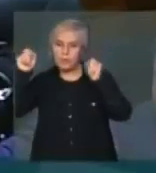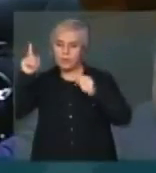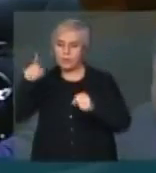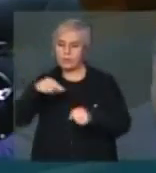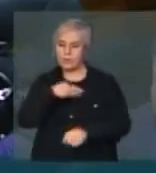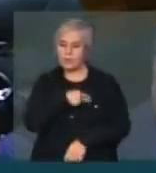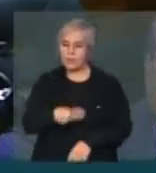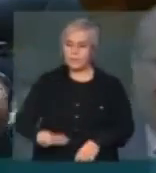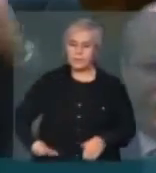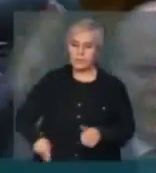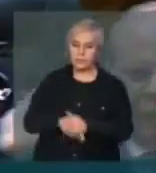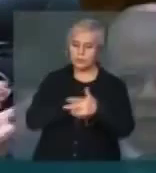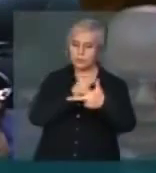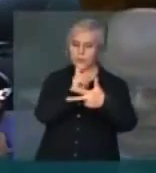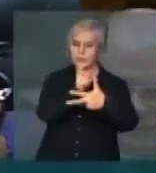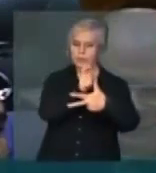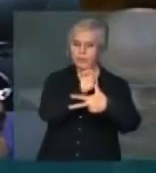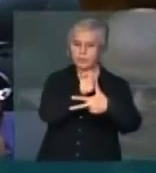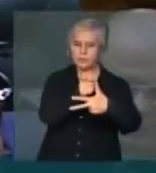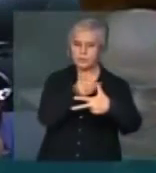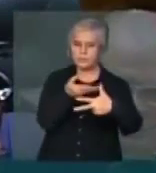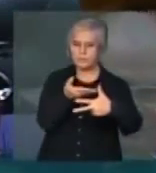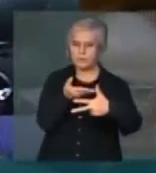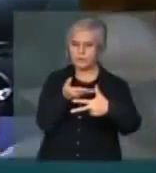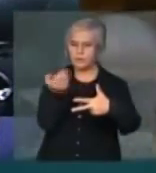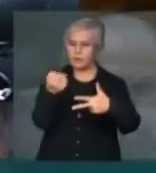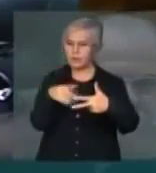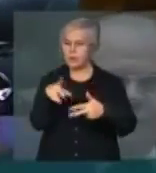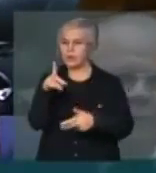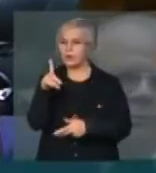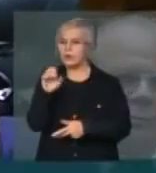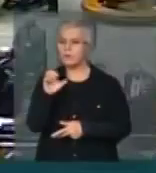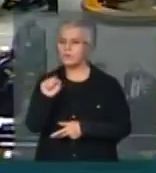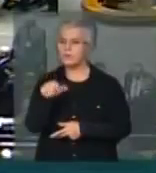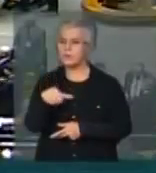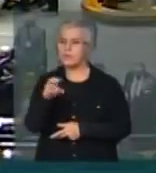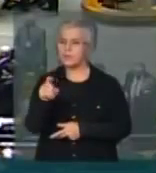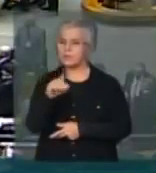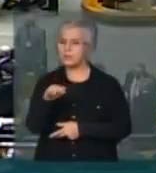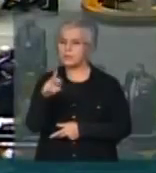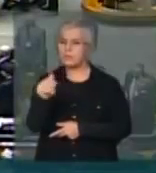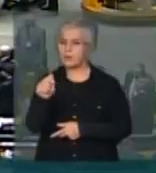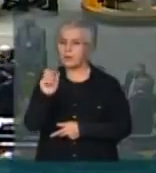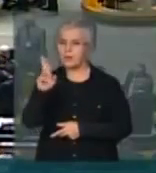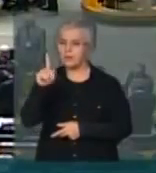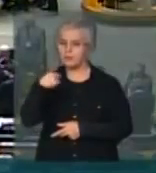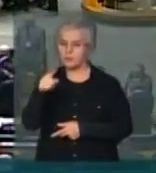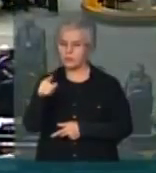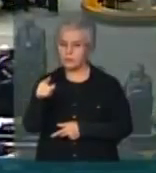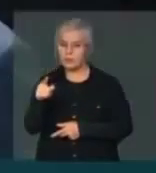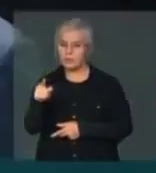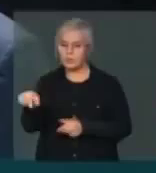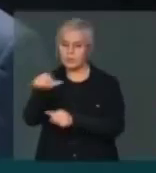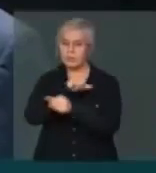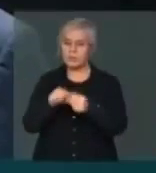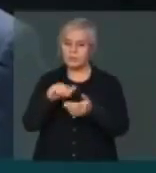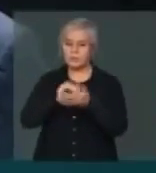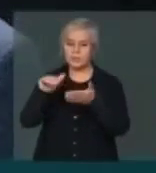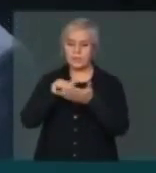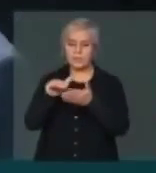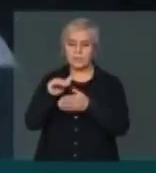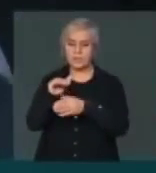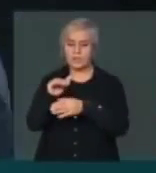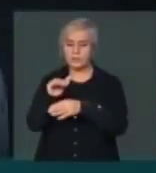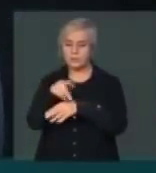do executivo. Imaginar um desembargador e ser secretário de Estado. E depois,